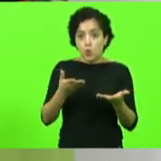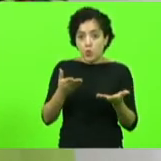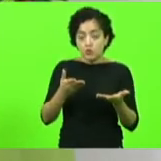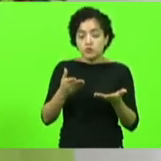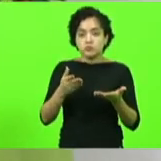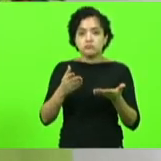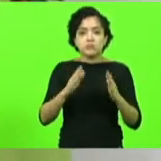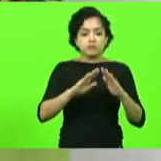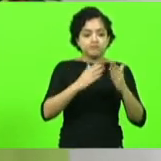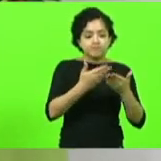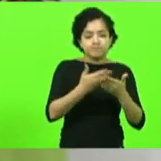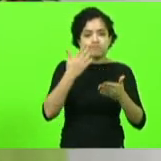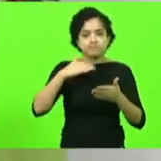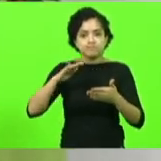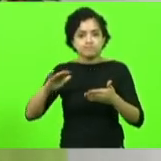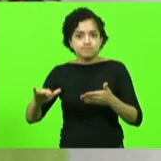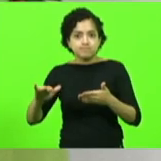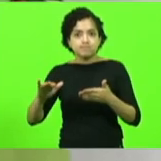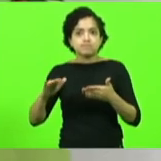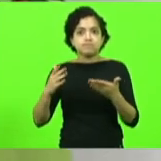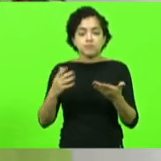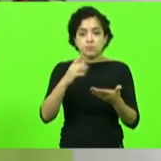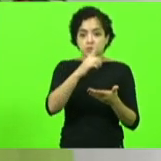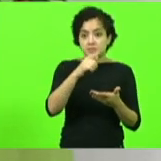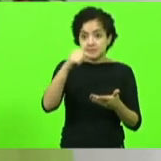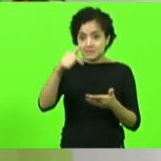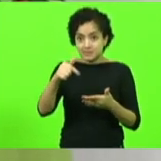vai ter mais 17 serão 22